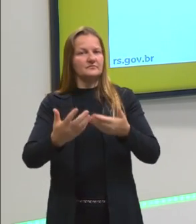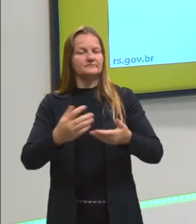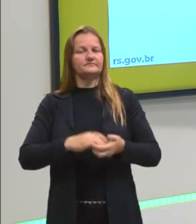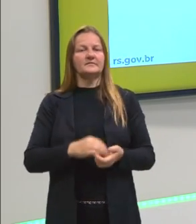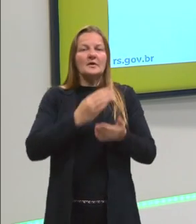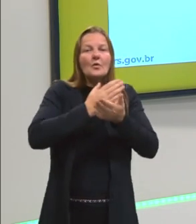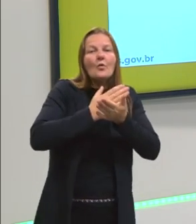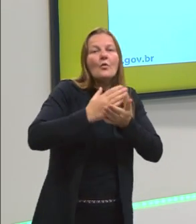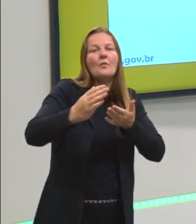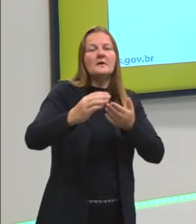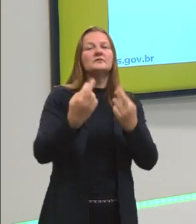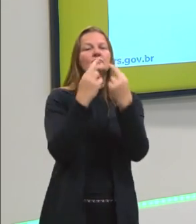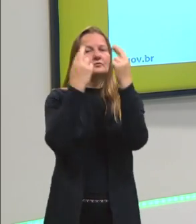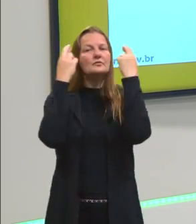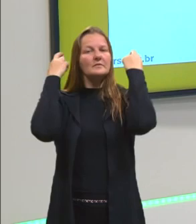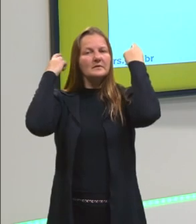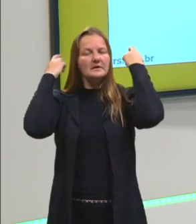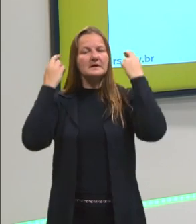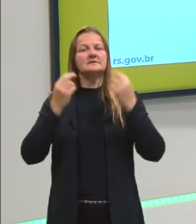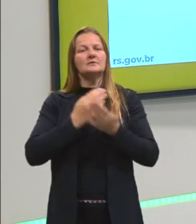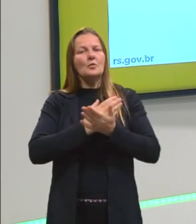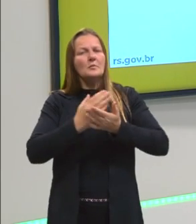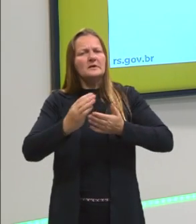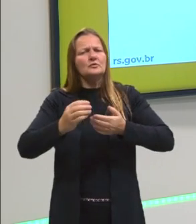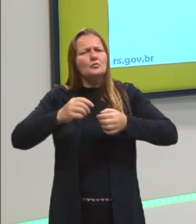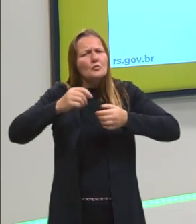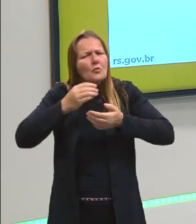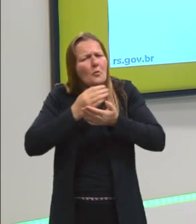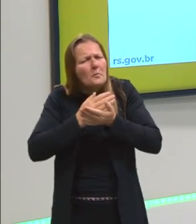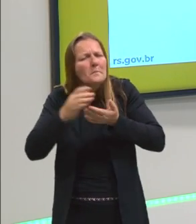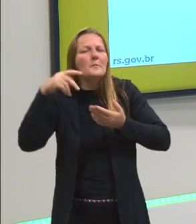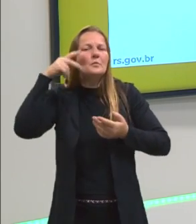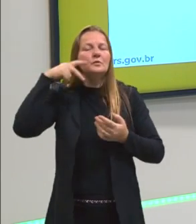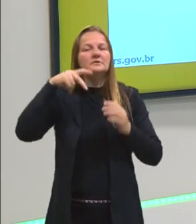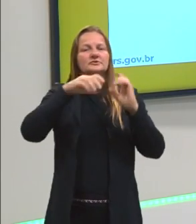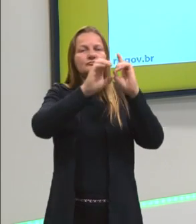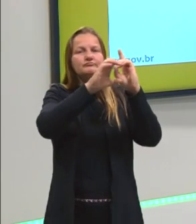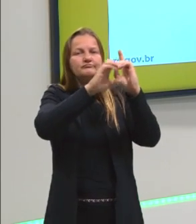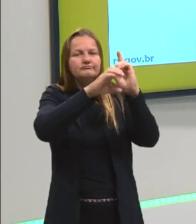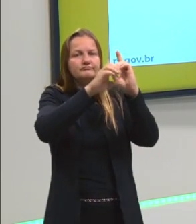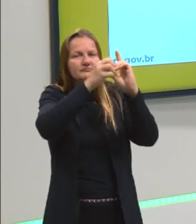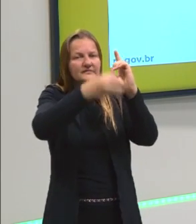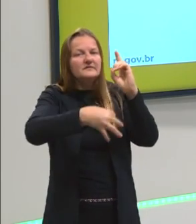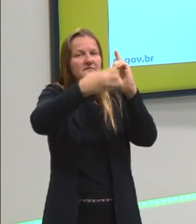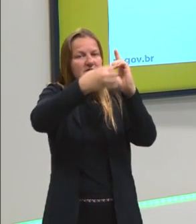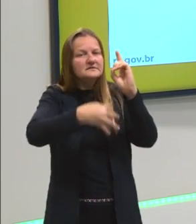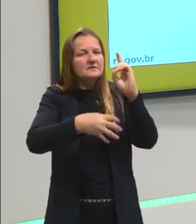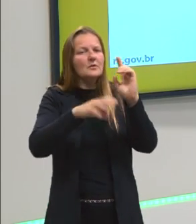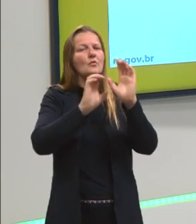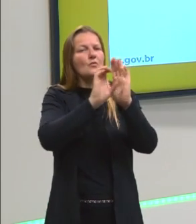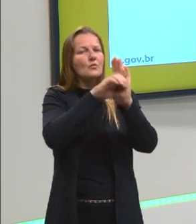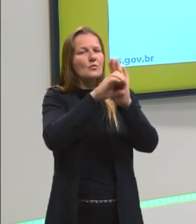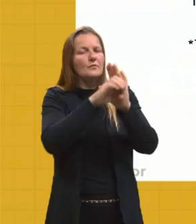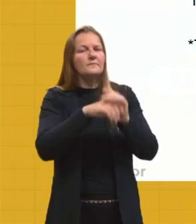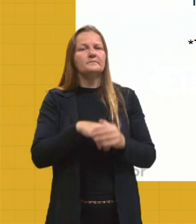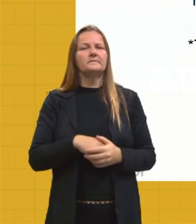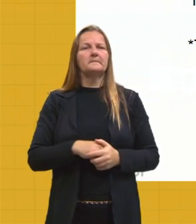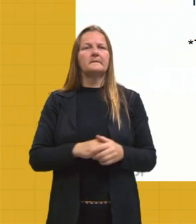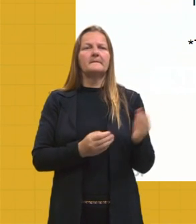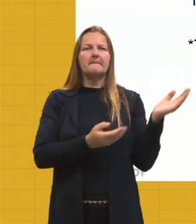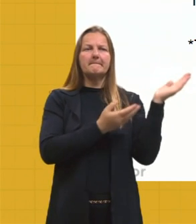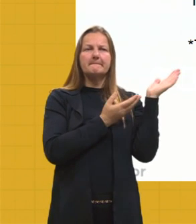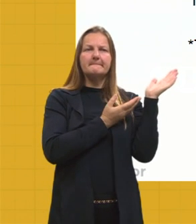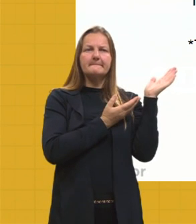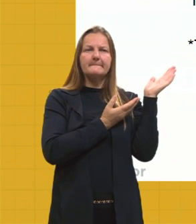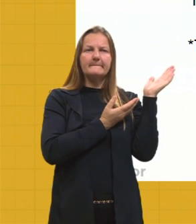da política vem da Grécia. São os gregos que começam a definir essa política. Eles definem como tapolítica. Esse é